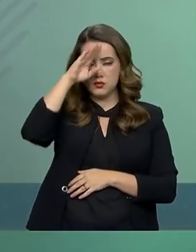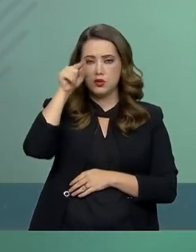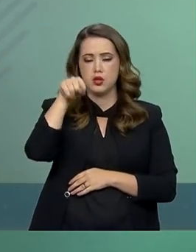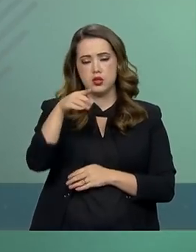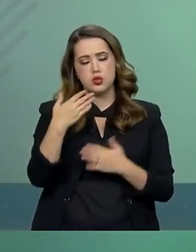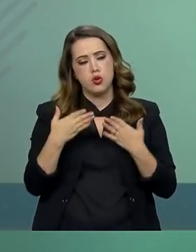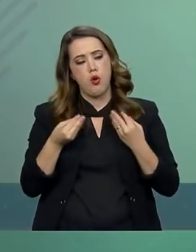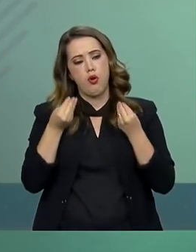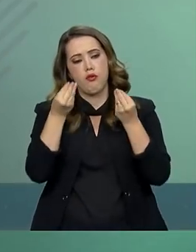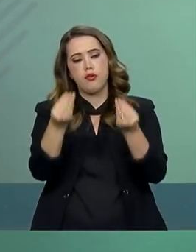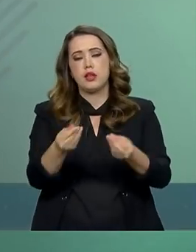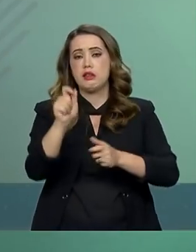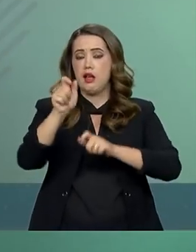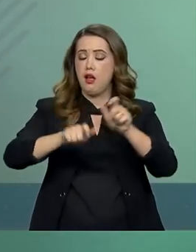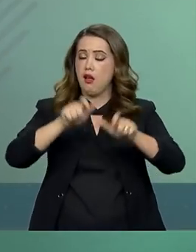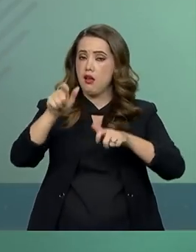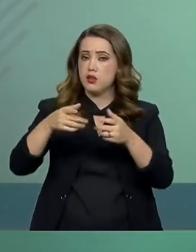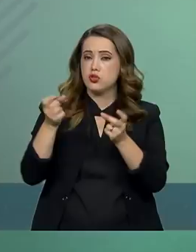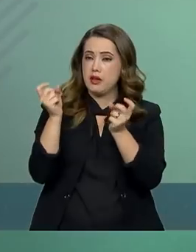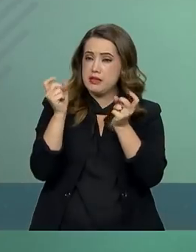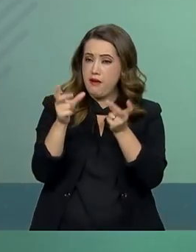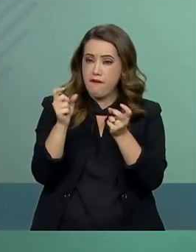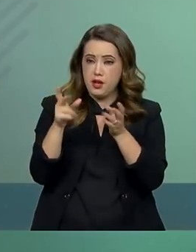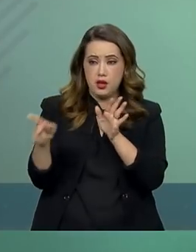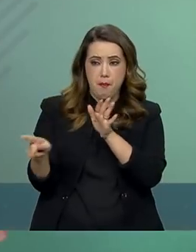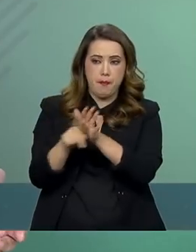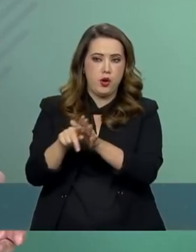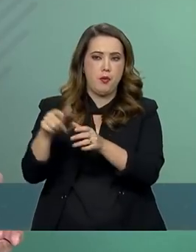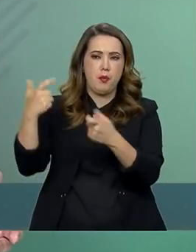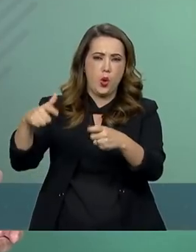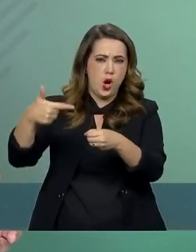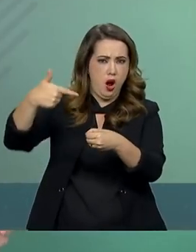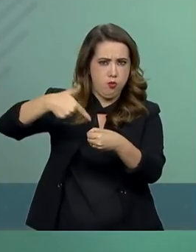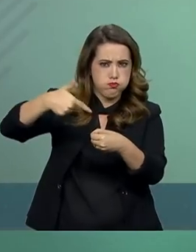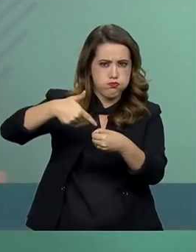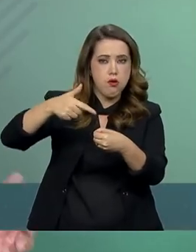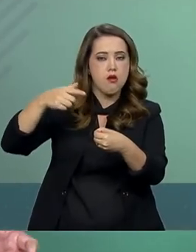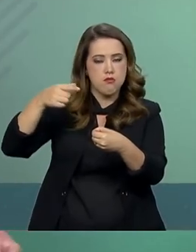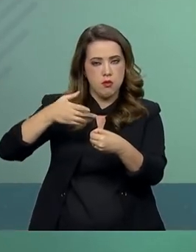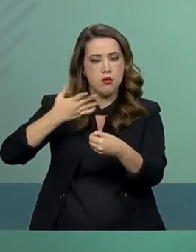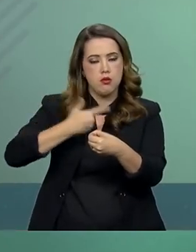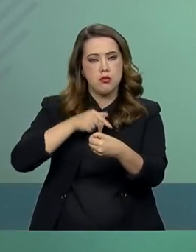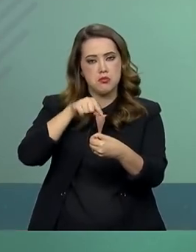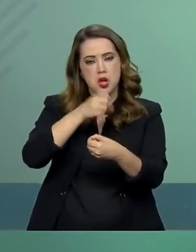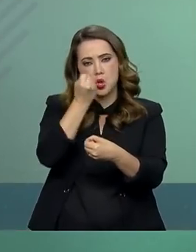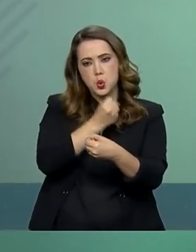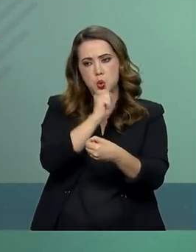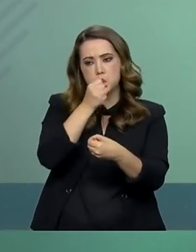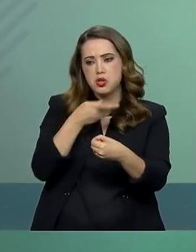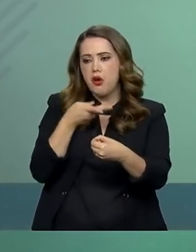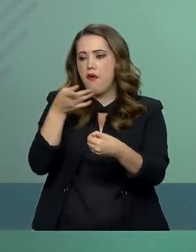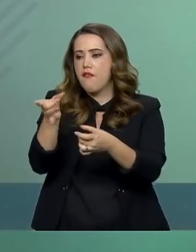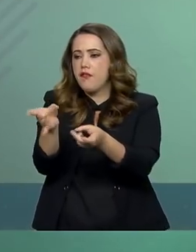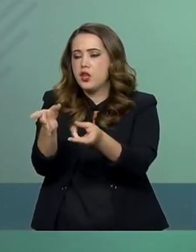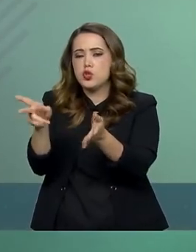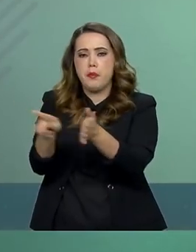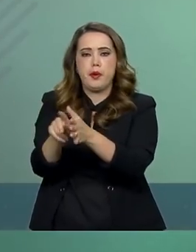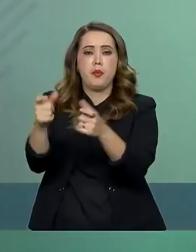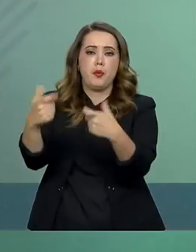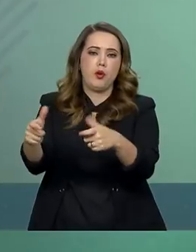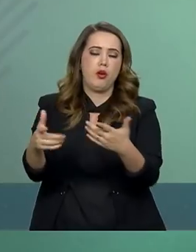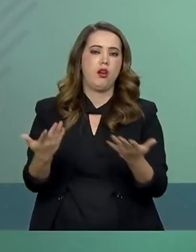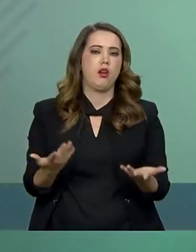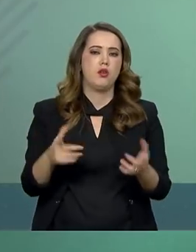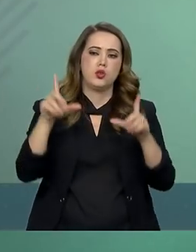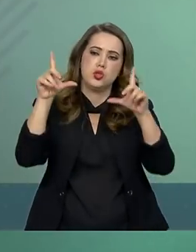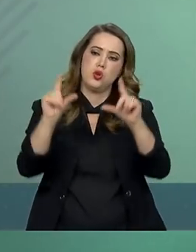propiciar que esse comércio direto possa ser utilizado em benefício da sociedade como consequência